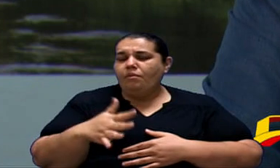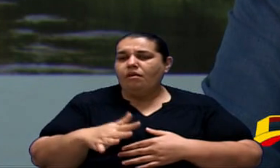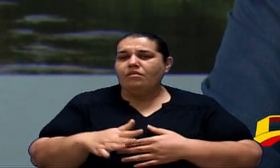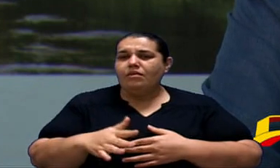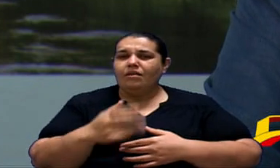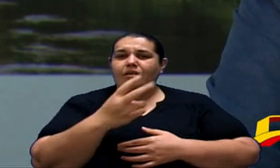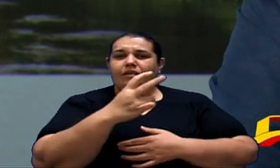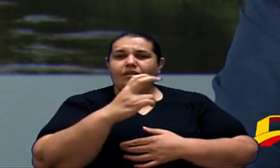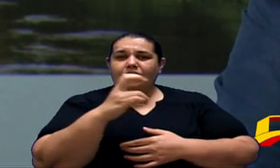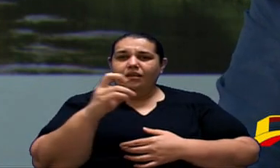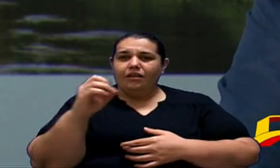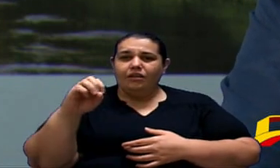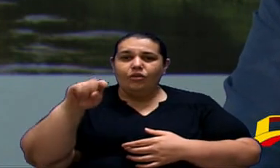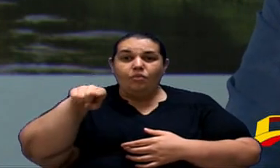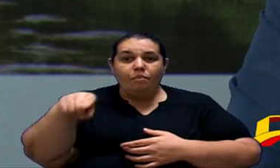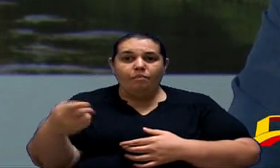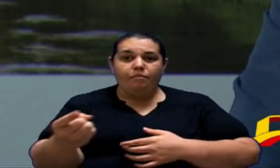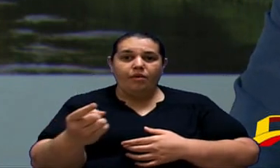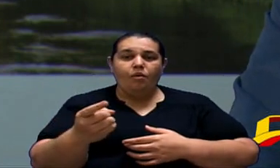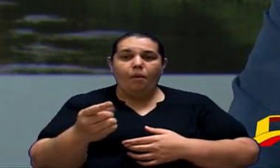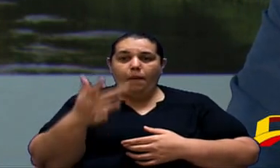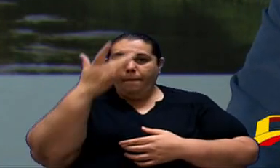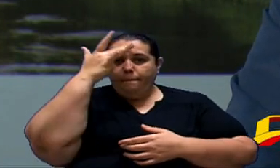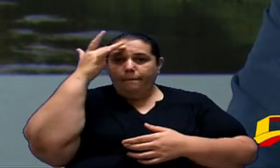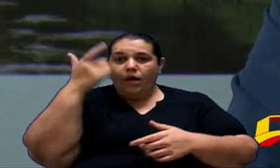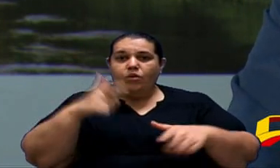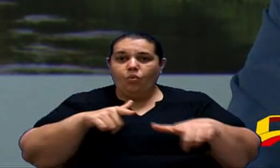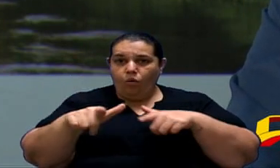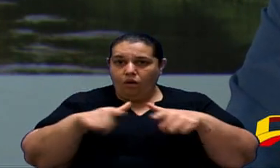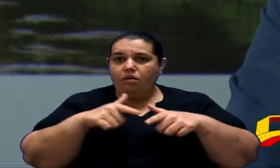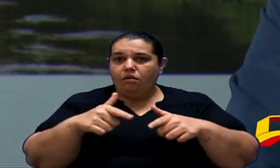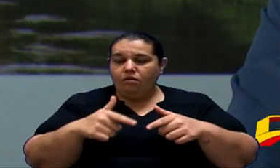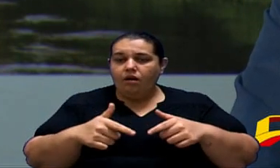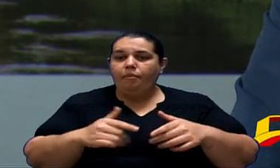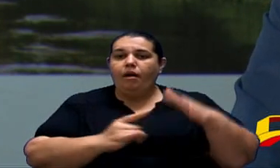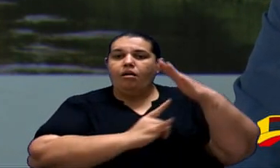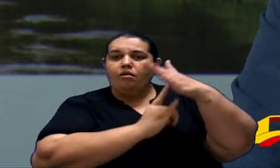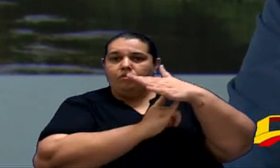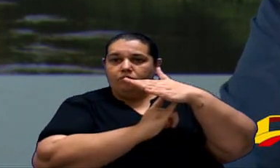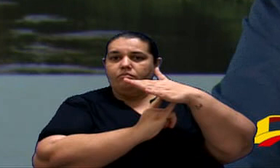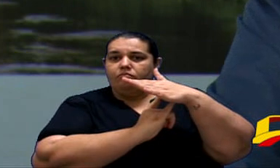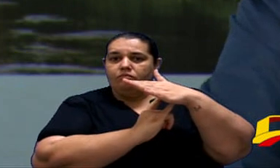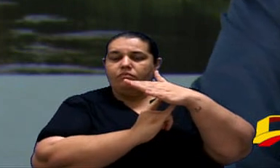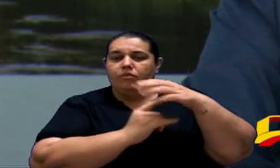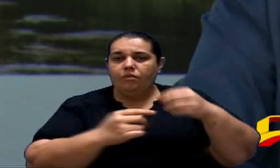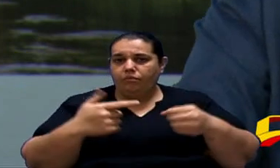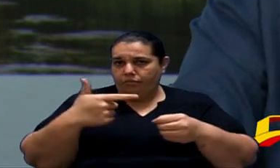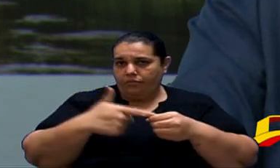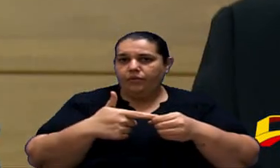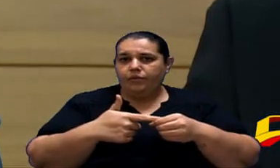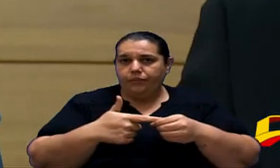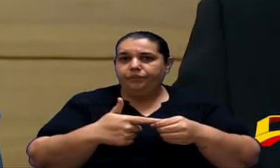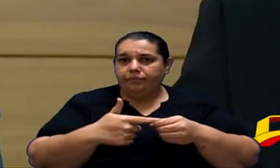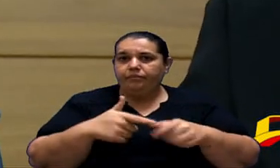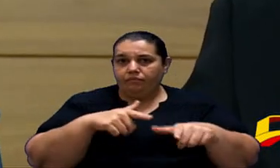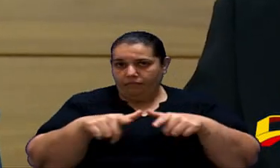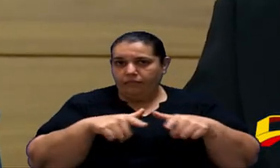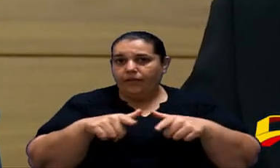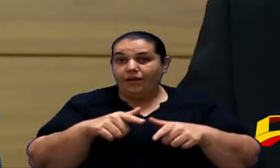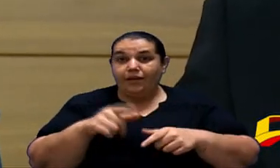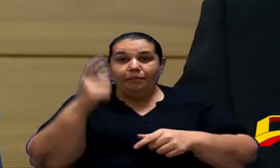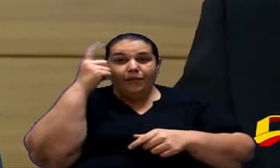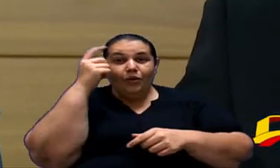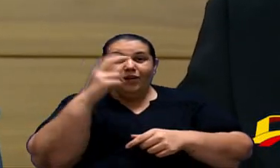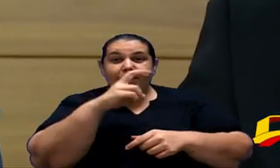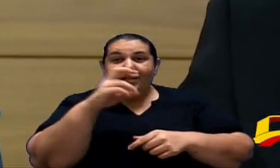500 mil Frentistas É isso Não é Presidente No Brasil Em torno De 500 mil Frentistas Já pensou